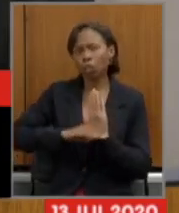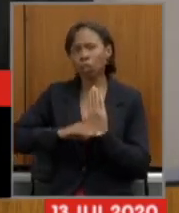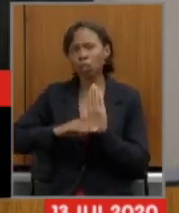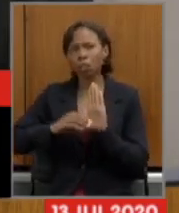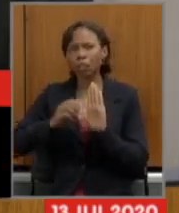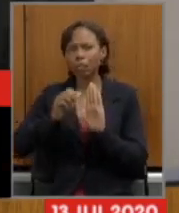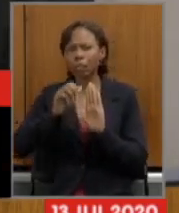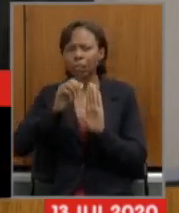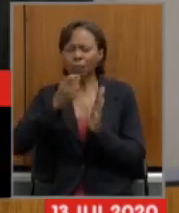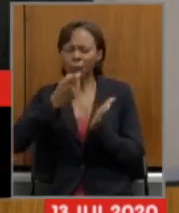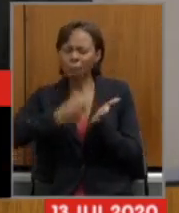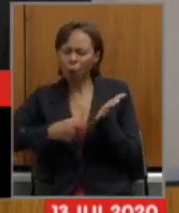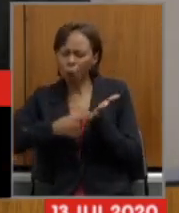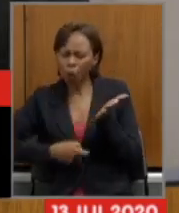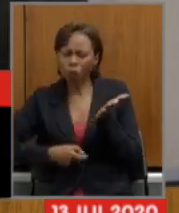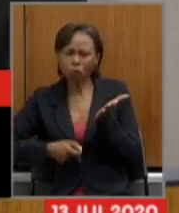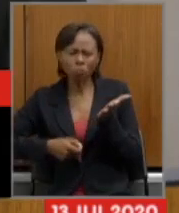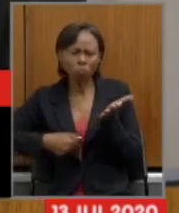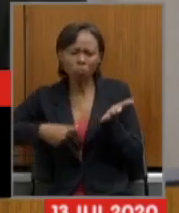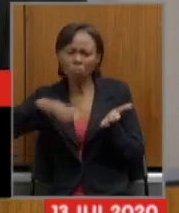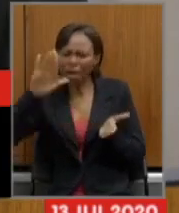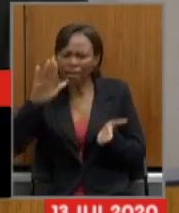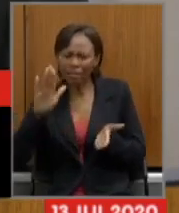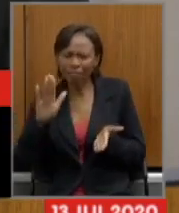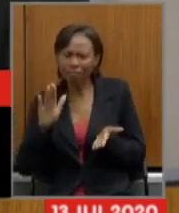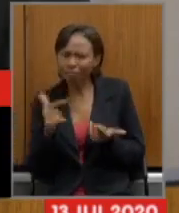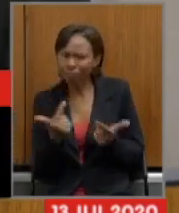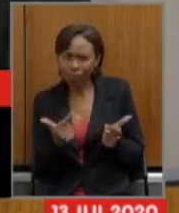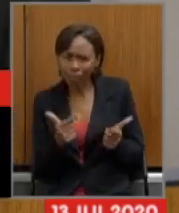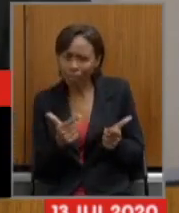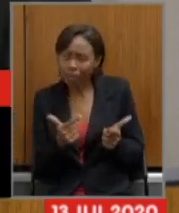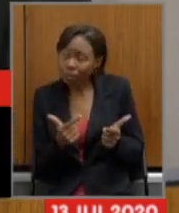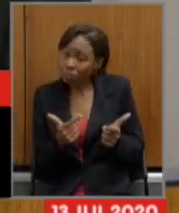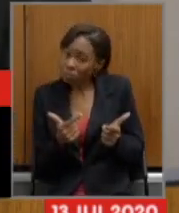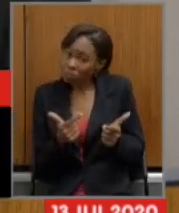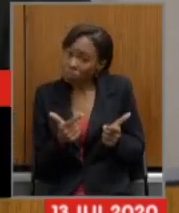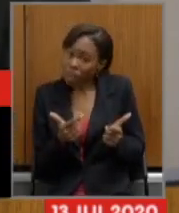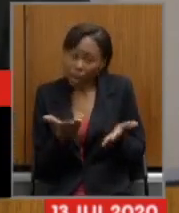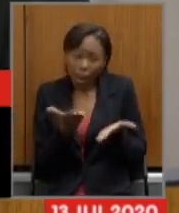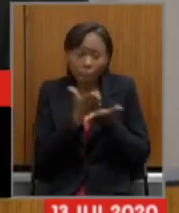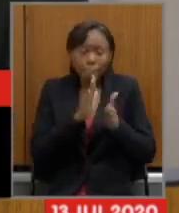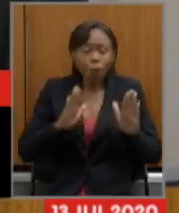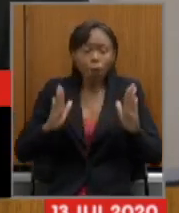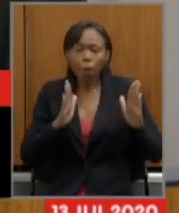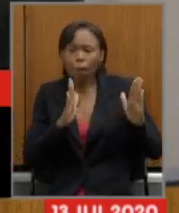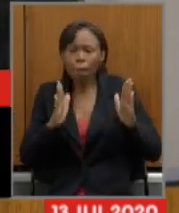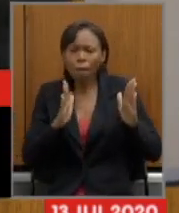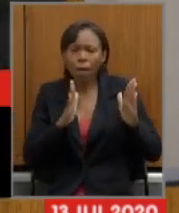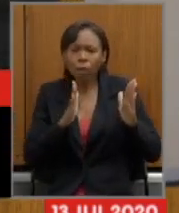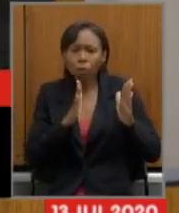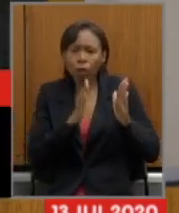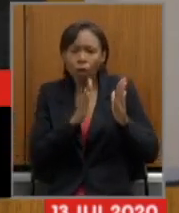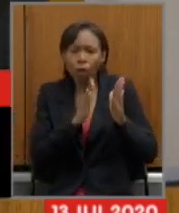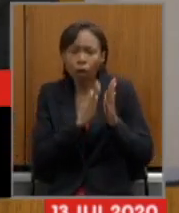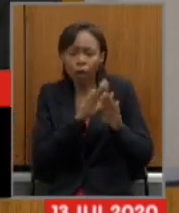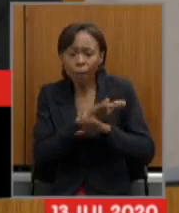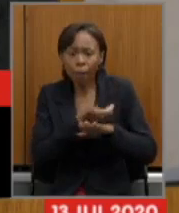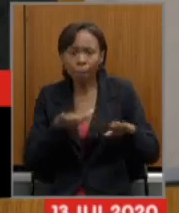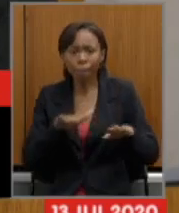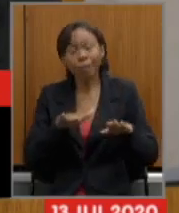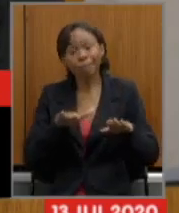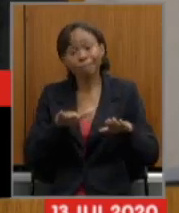empregos quando ela vence ela é revista bom